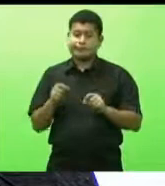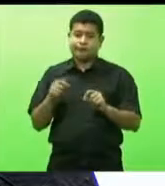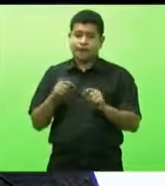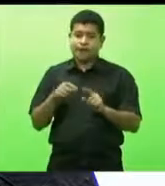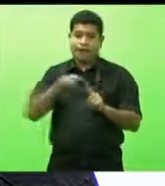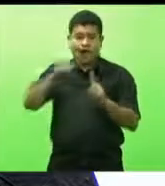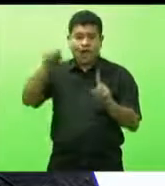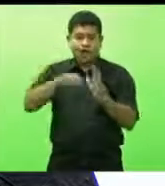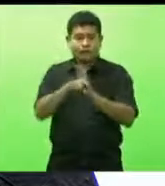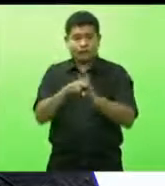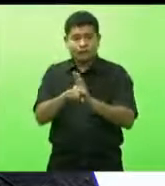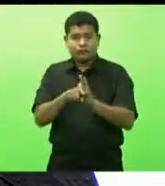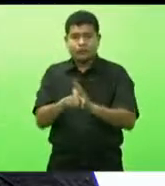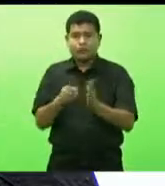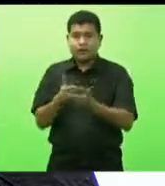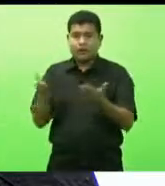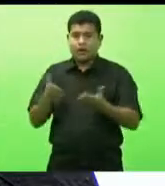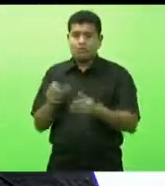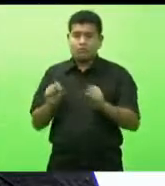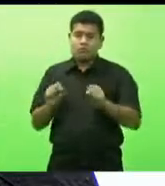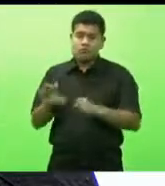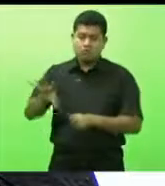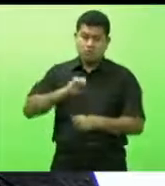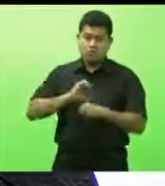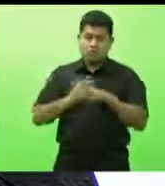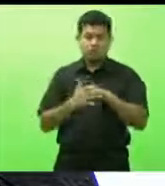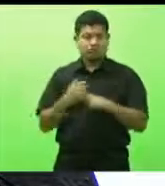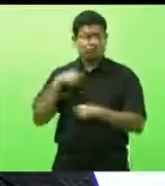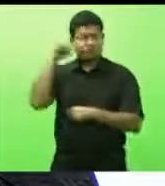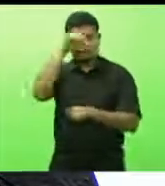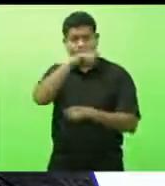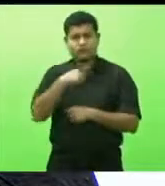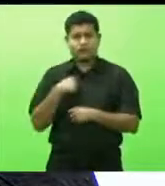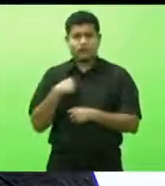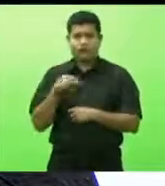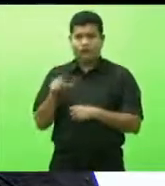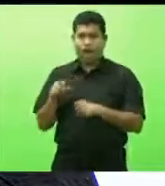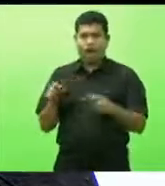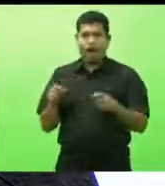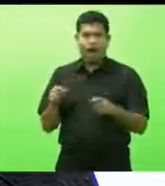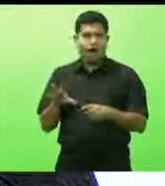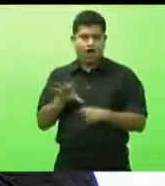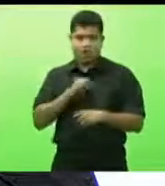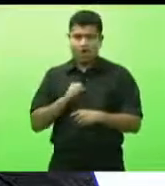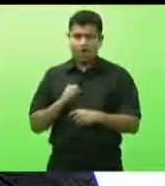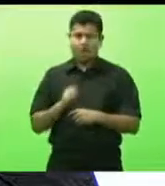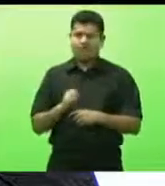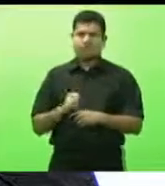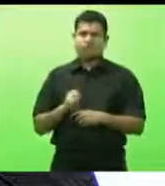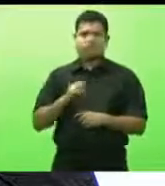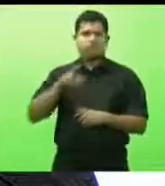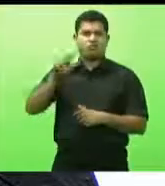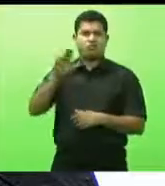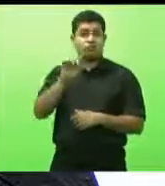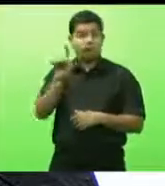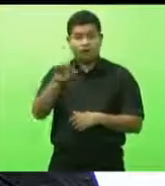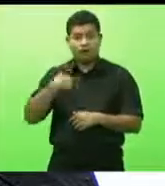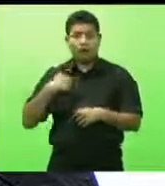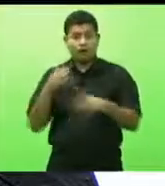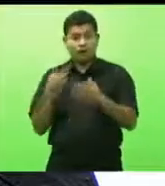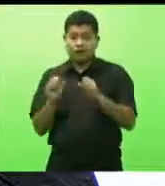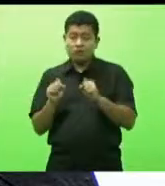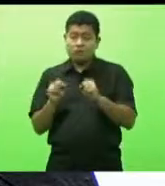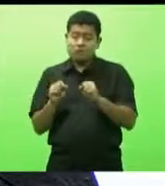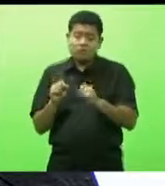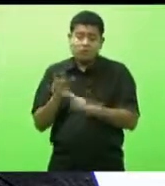possibilidade de serem infectadas. Então, não que elas não possam ser, que fique claro, mas é muito menor a possibilidade de crianças nessa